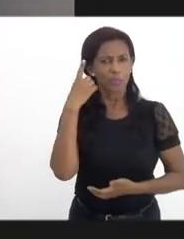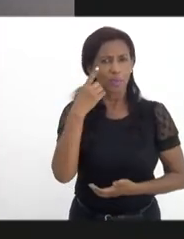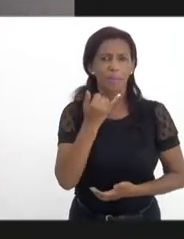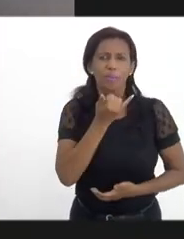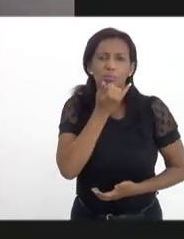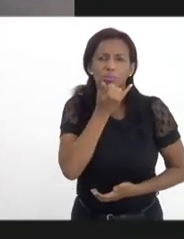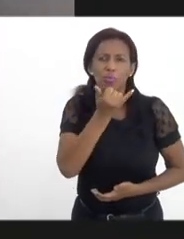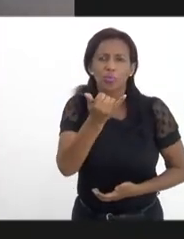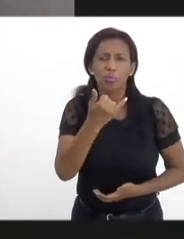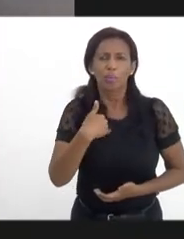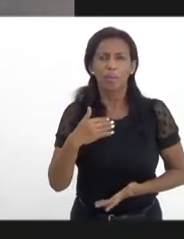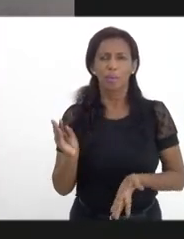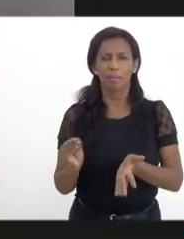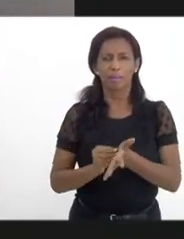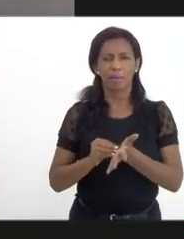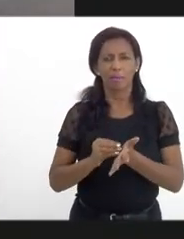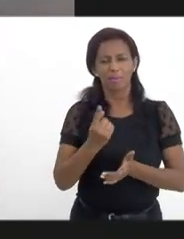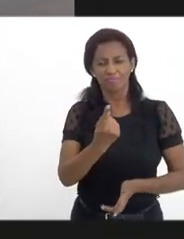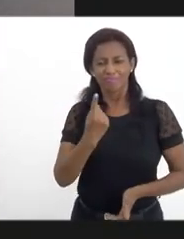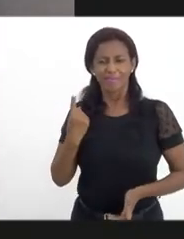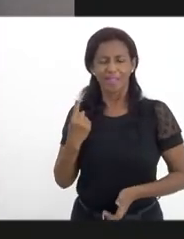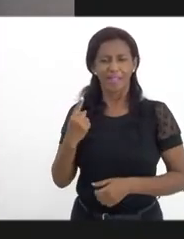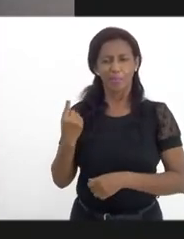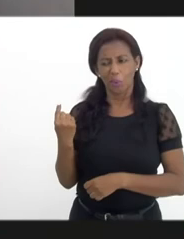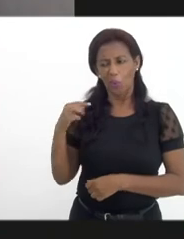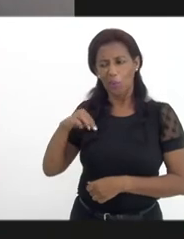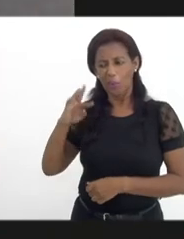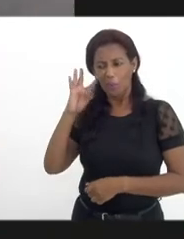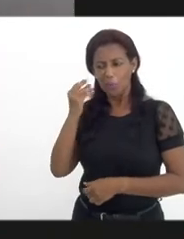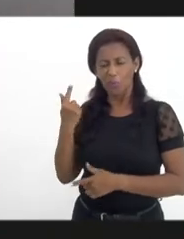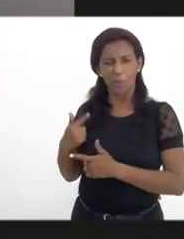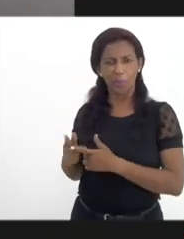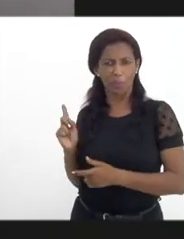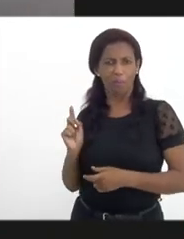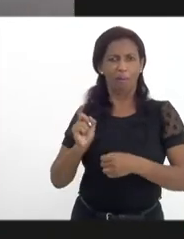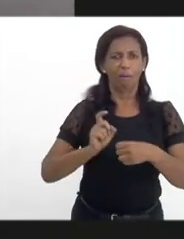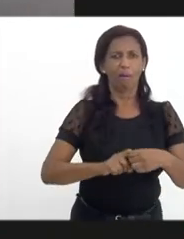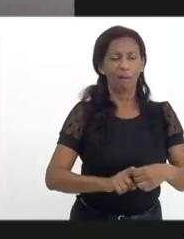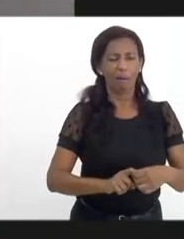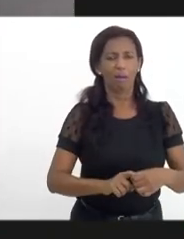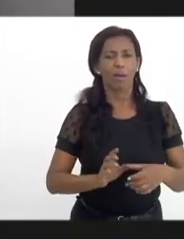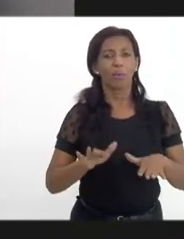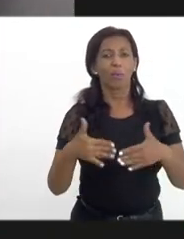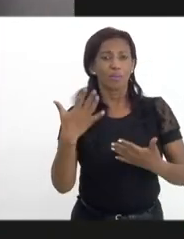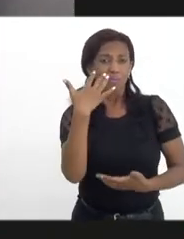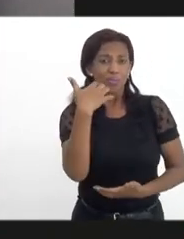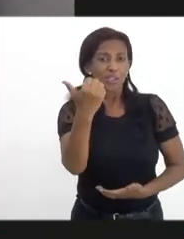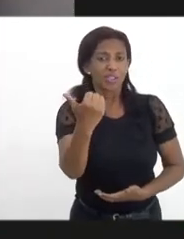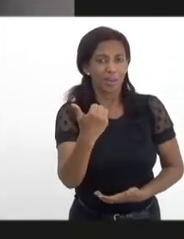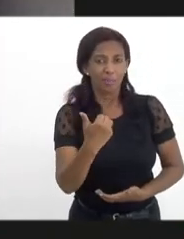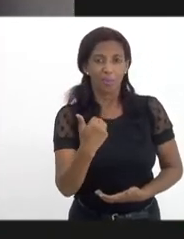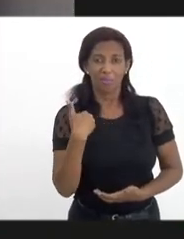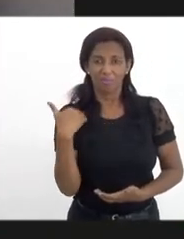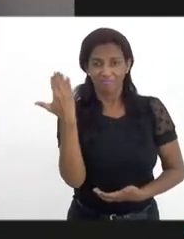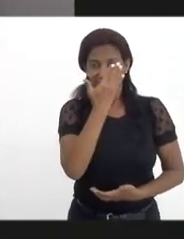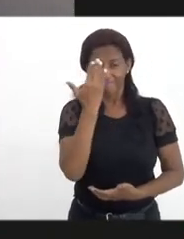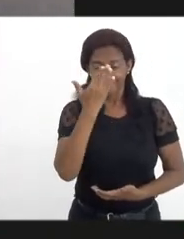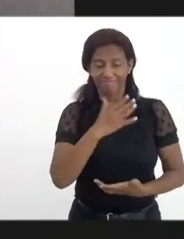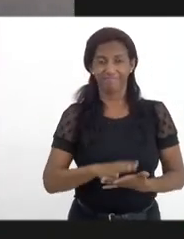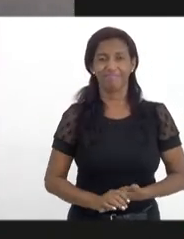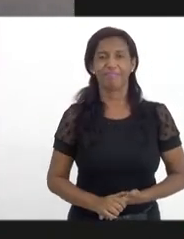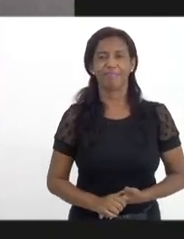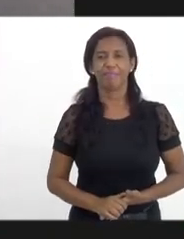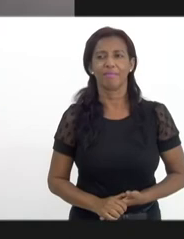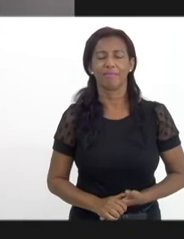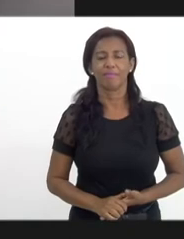e pedir desculpa da minha ausência. Eu tive que sair da sala por alguns minutos para resolver um problema, então, quando o senhor chamou não estava presente. Quero pedir desculpa a todos.